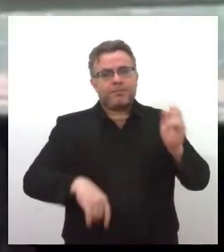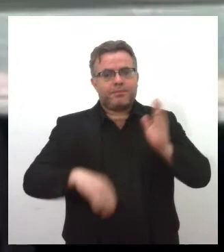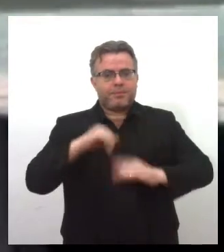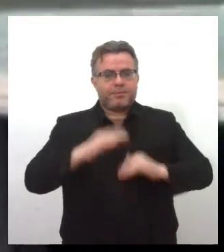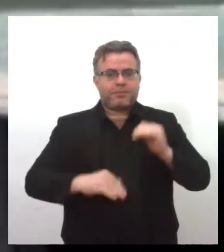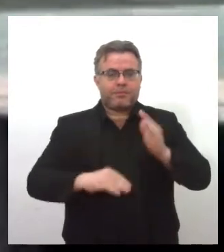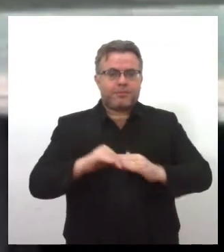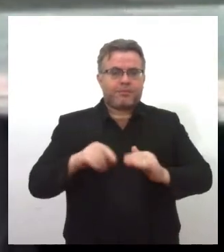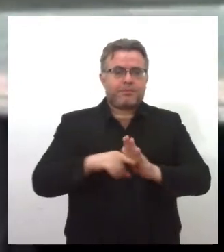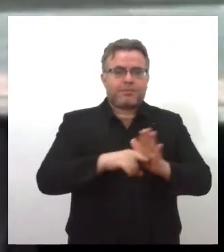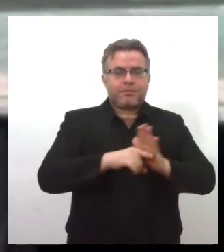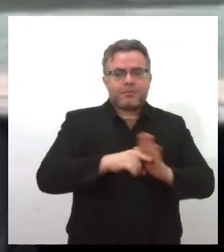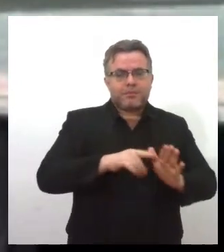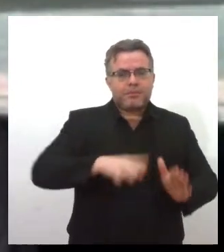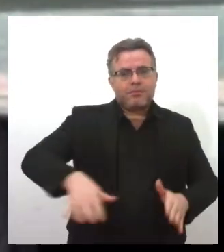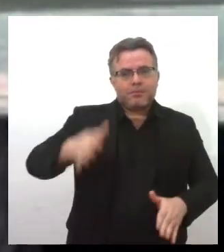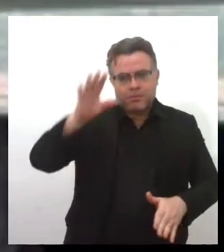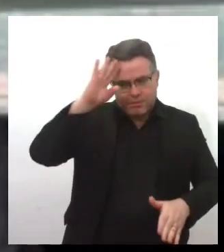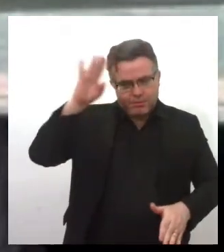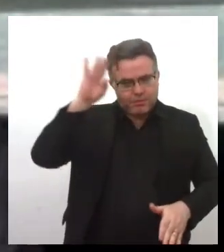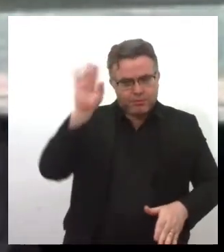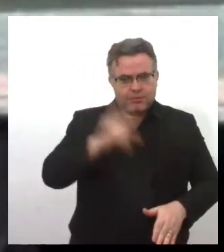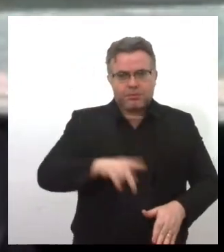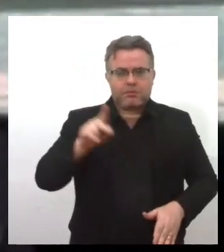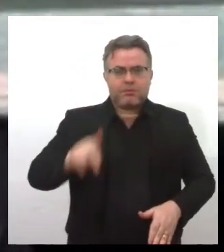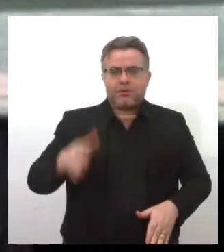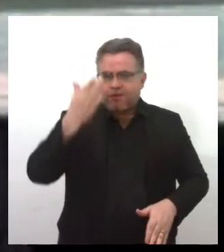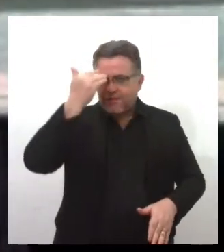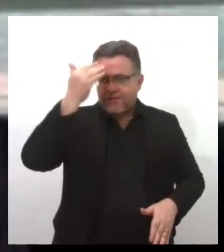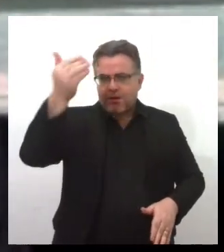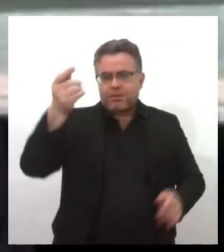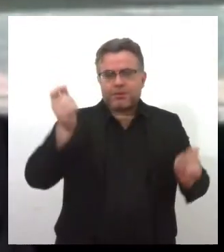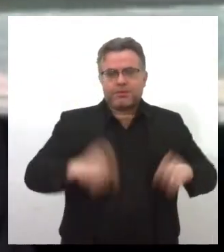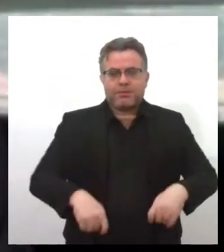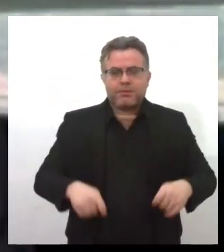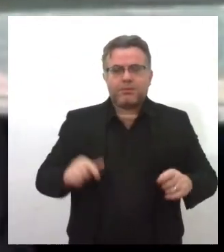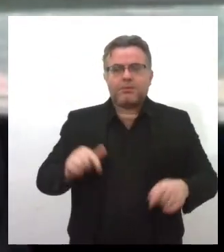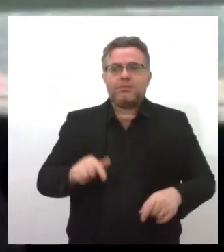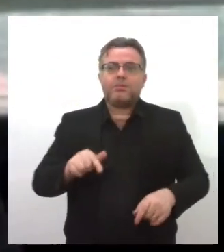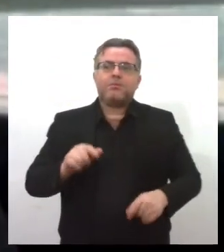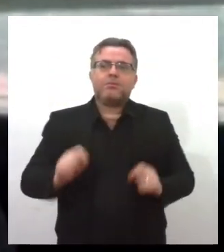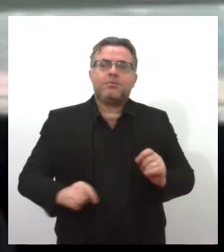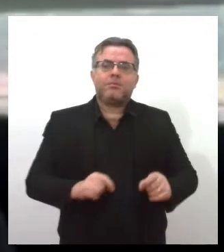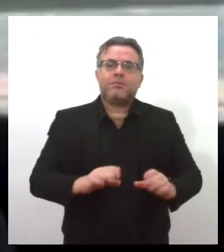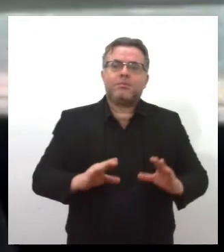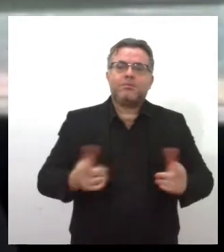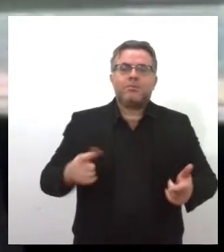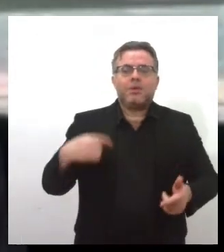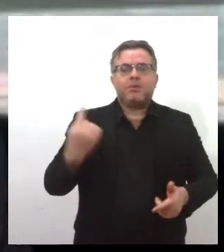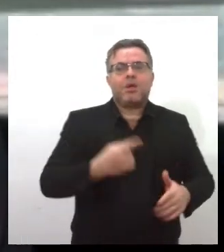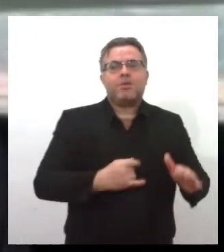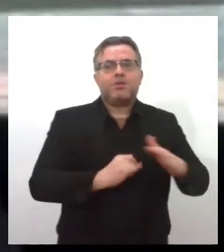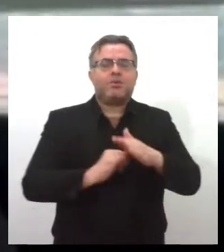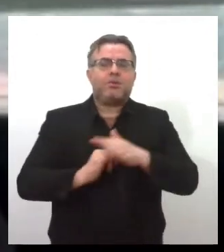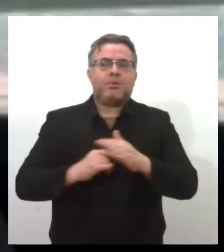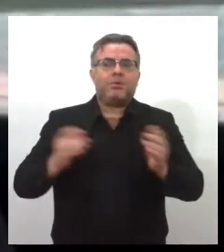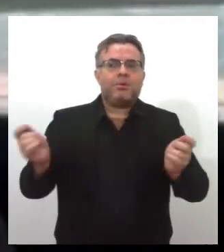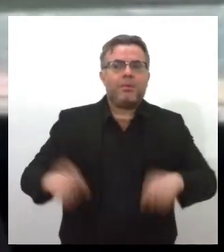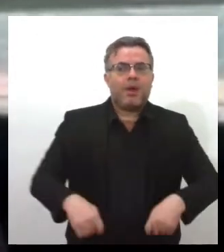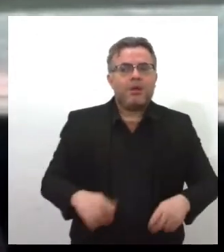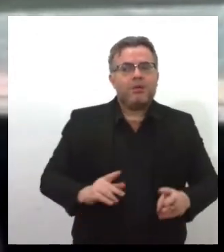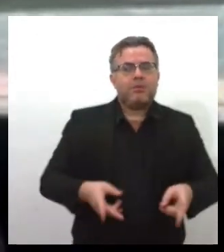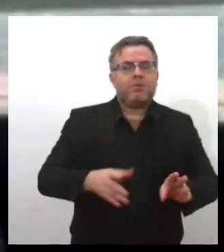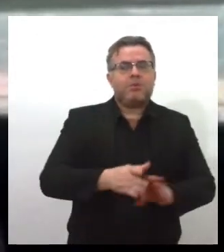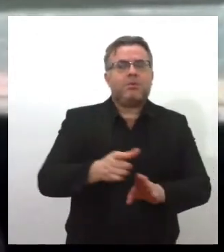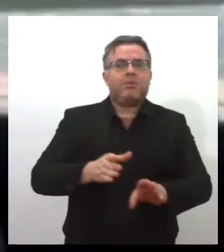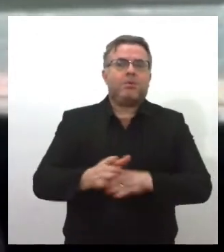área acadêmica. Nós temos diversos professores renomados e conceituados aqui. Inclusive, as nossas instituições são muito bem conceituadas